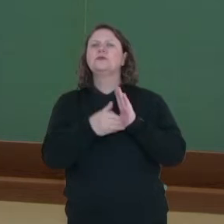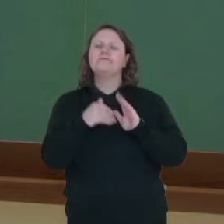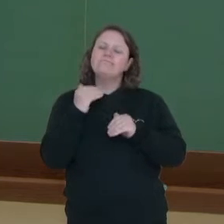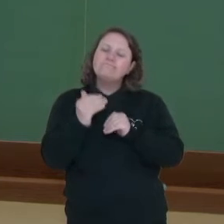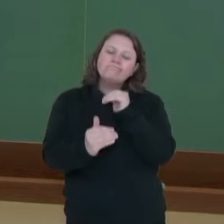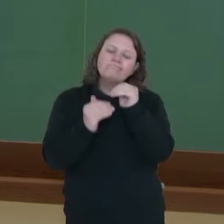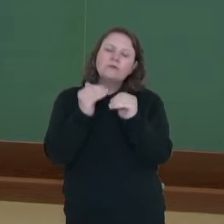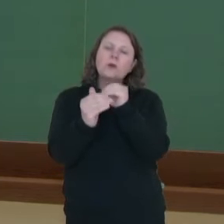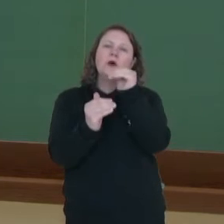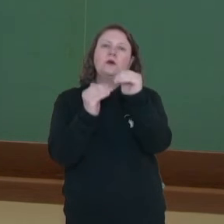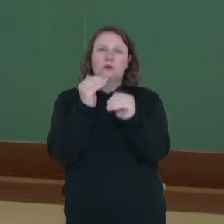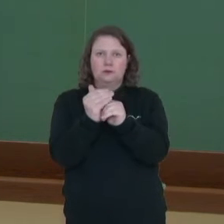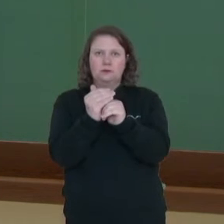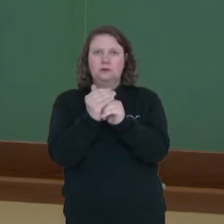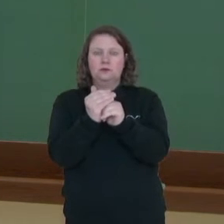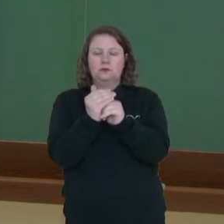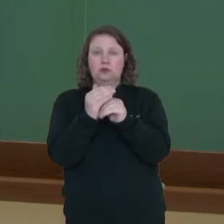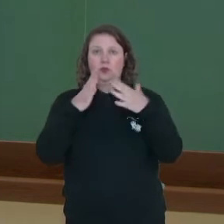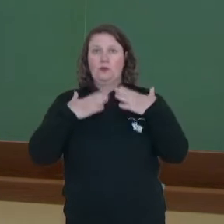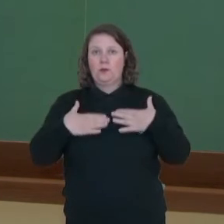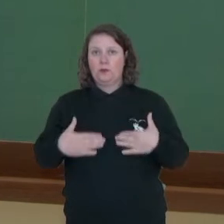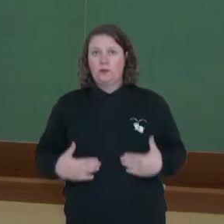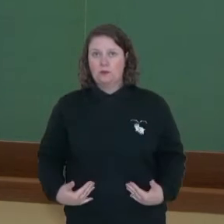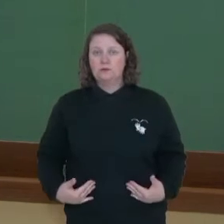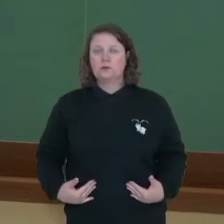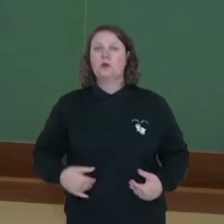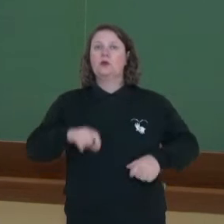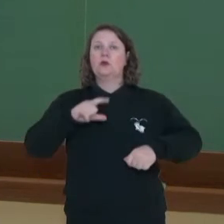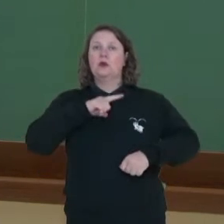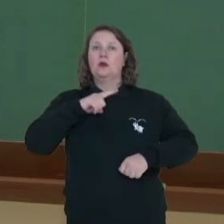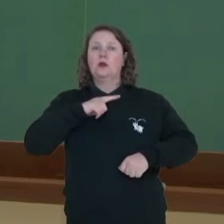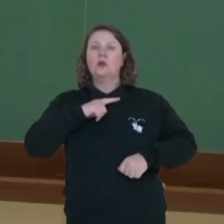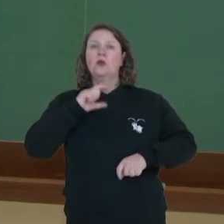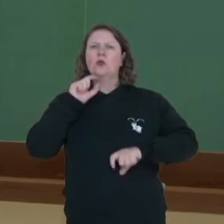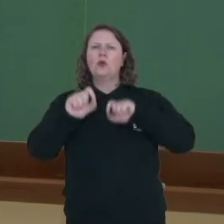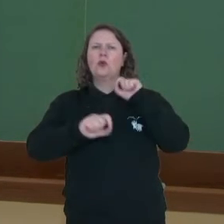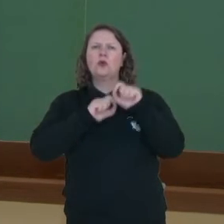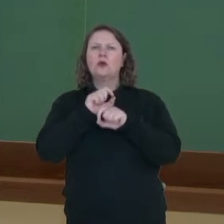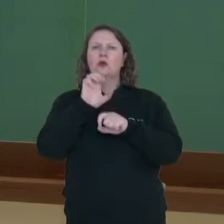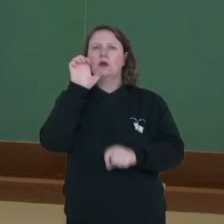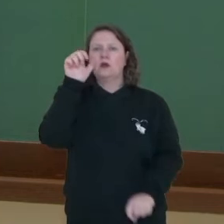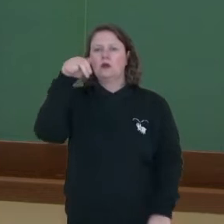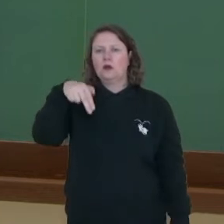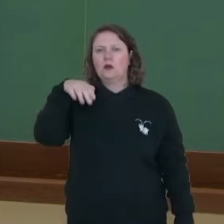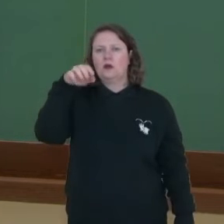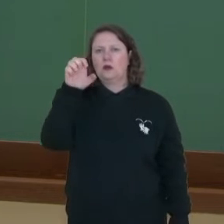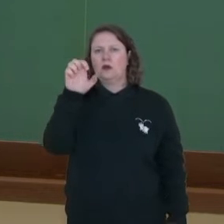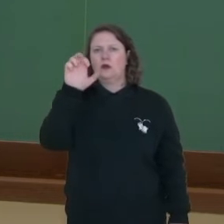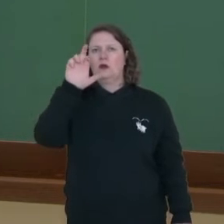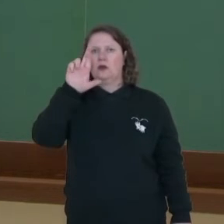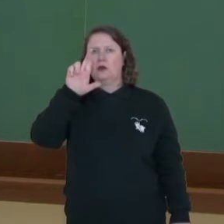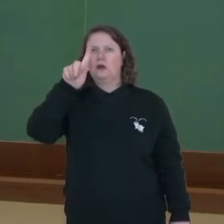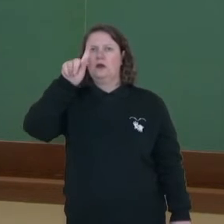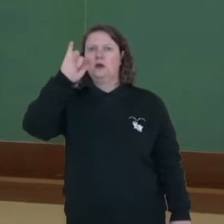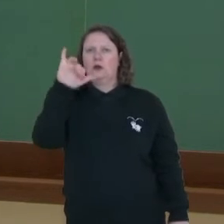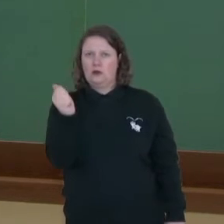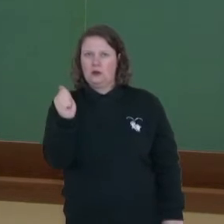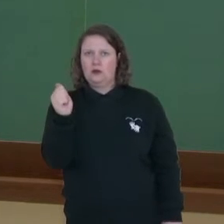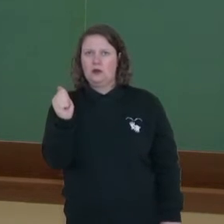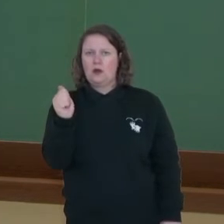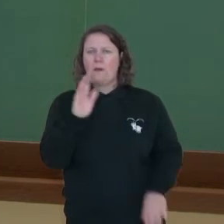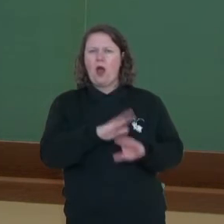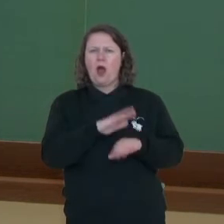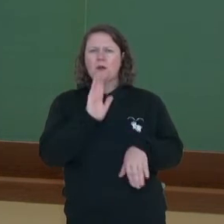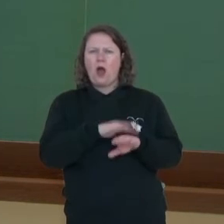do corpo do indivíduo produz energia. Então, quanto mais gametas eu tenho que produzir, mais